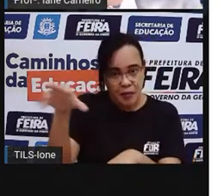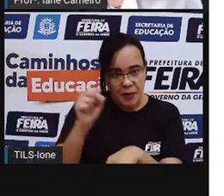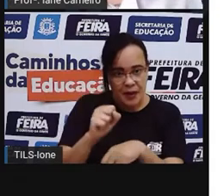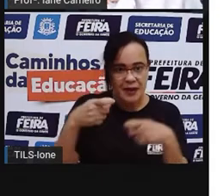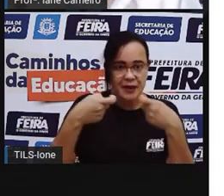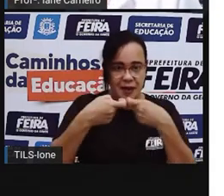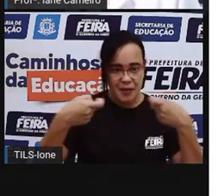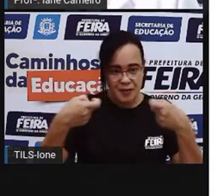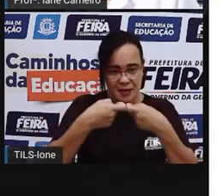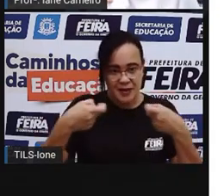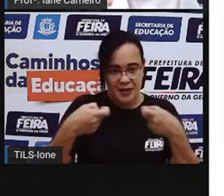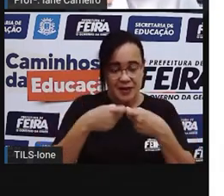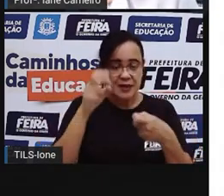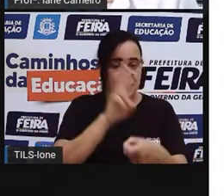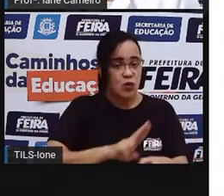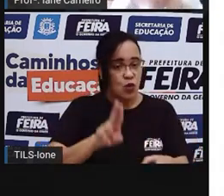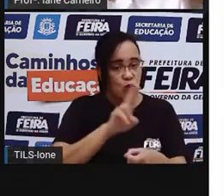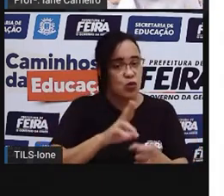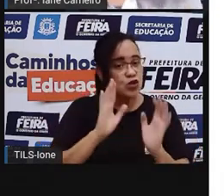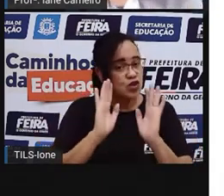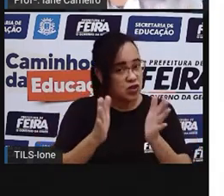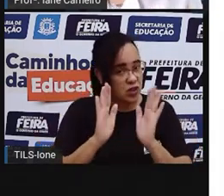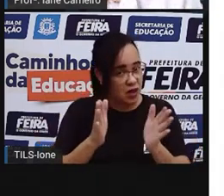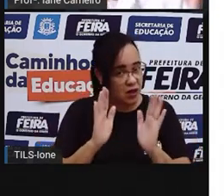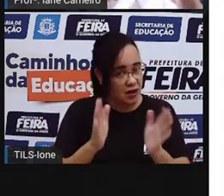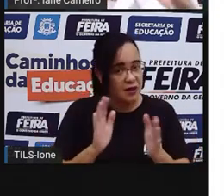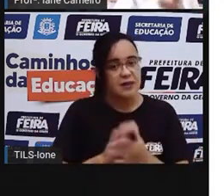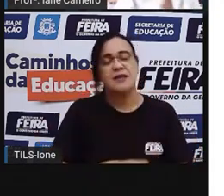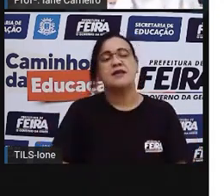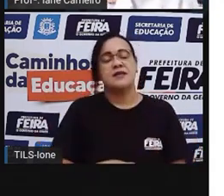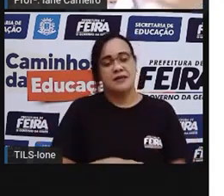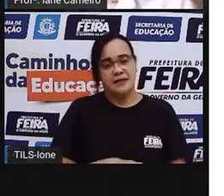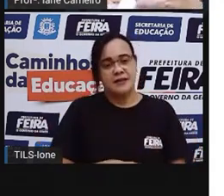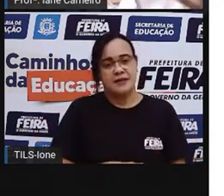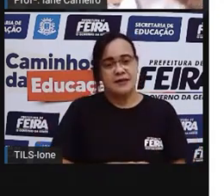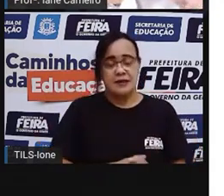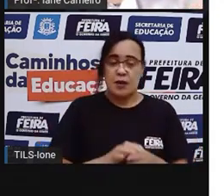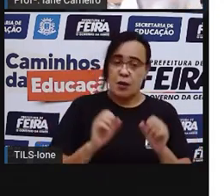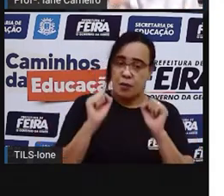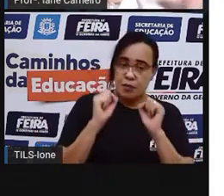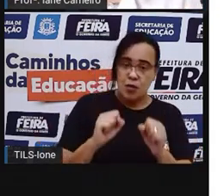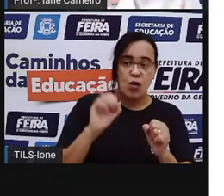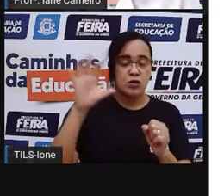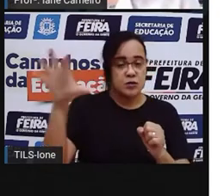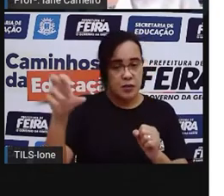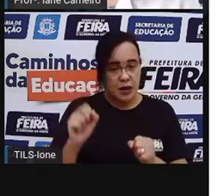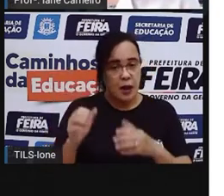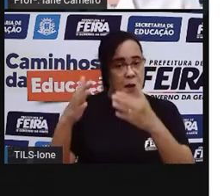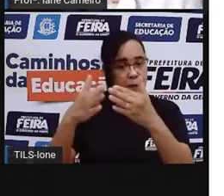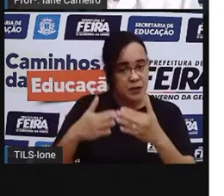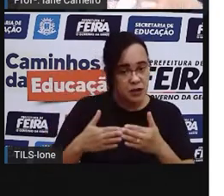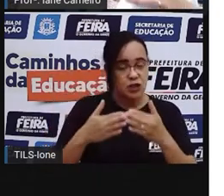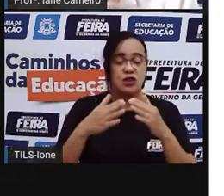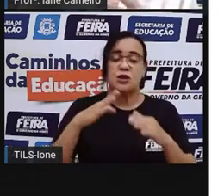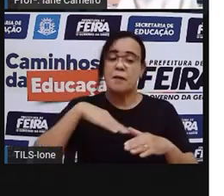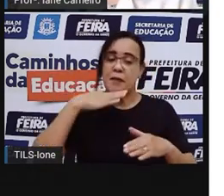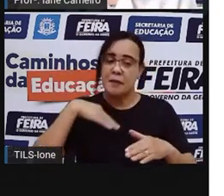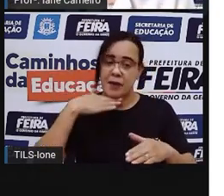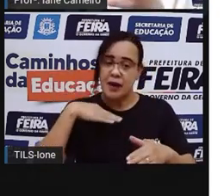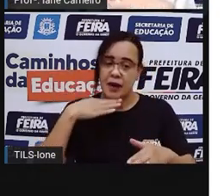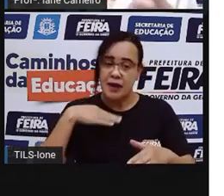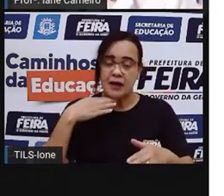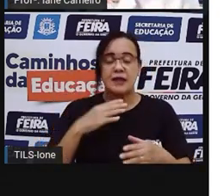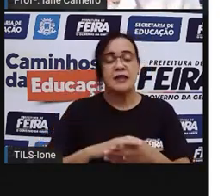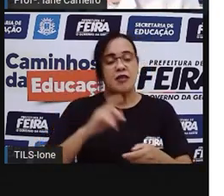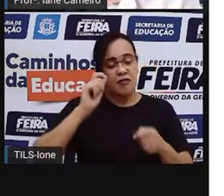usada, né? Se você, como a Pro falou, se não for usada, você pega uma que você pode depois. Se você não vai usar por agora, né? E aí você faz a